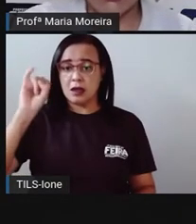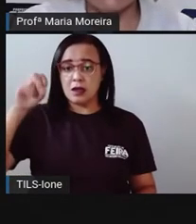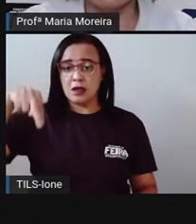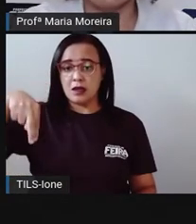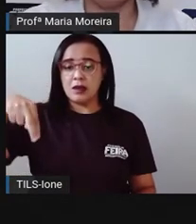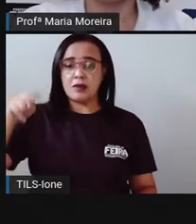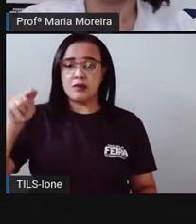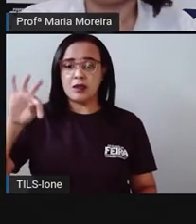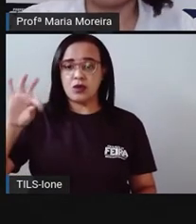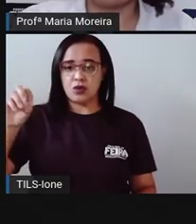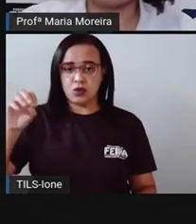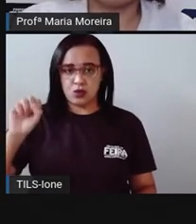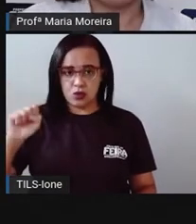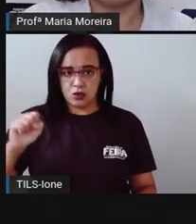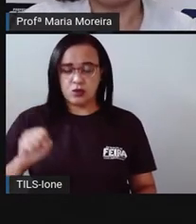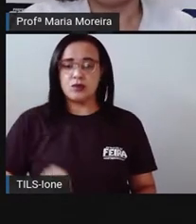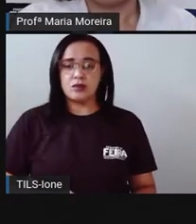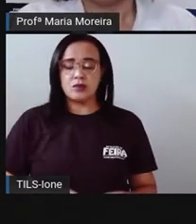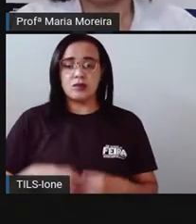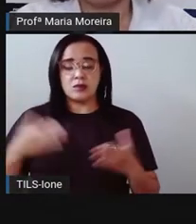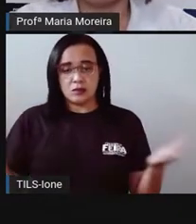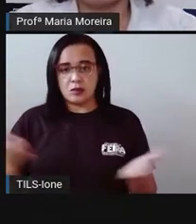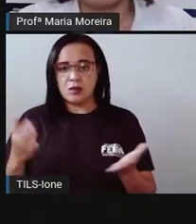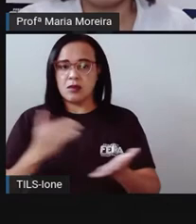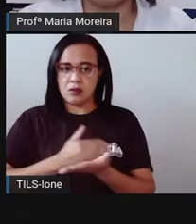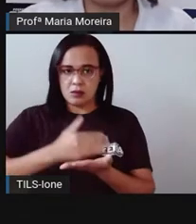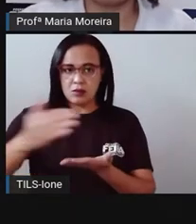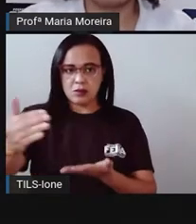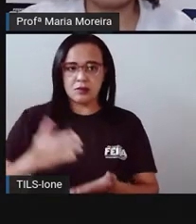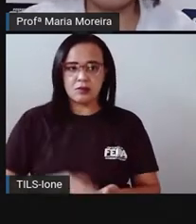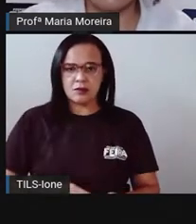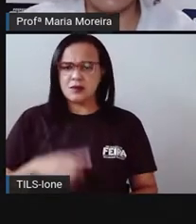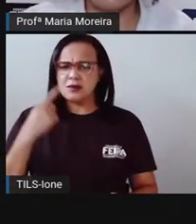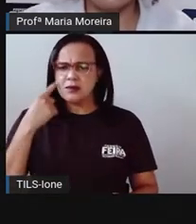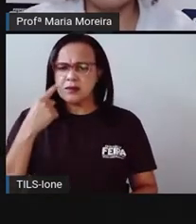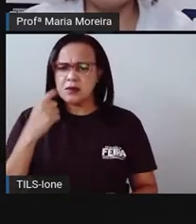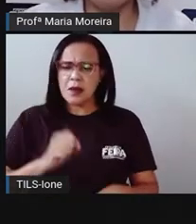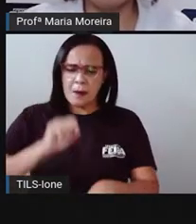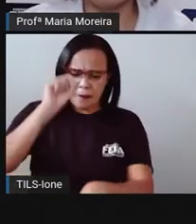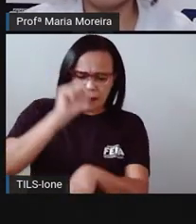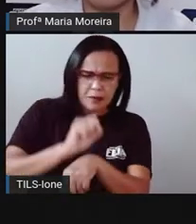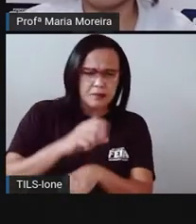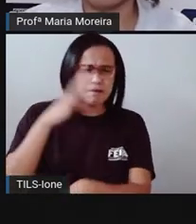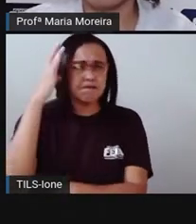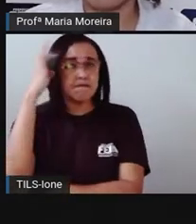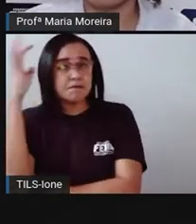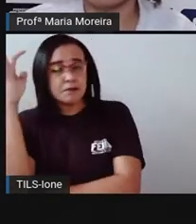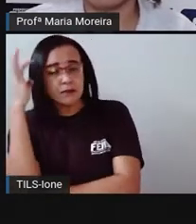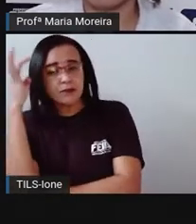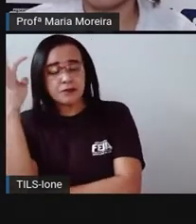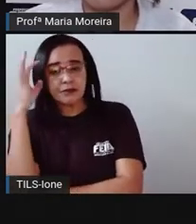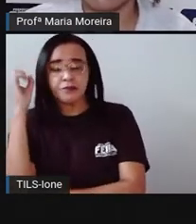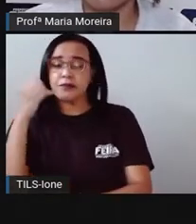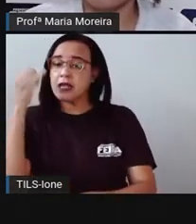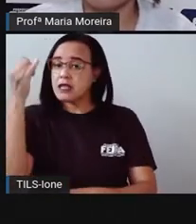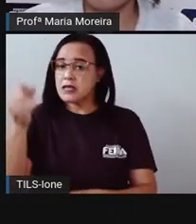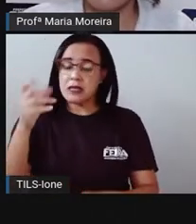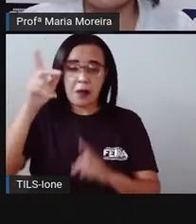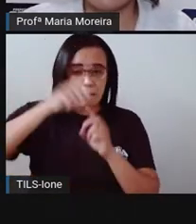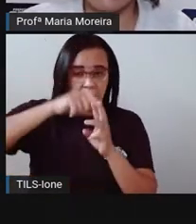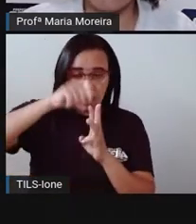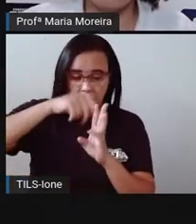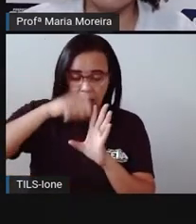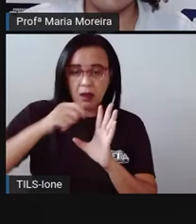aula, né? Vamos continuar aqui. Você já parou para imaginar, se não existisse meses, horas e anos,